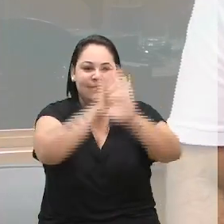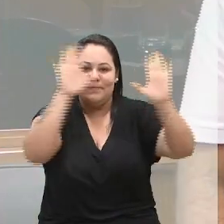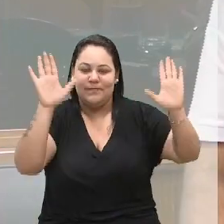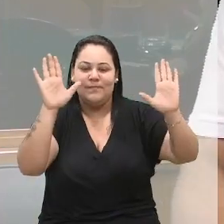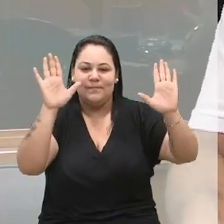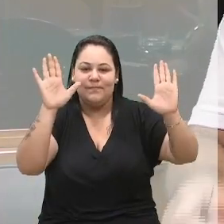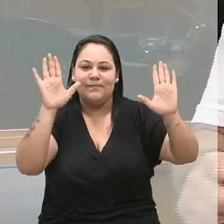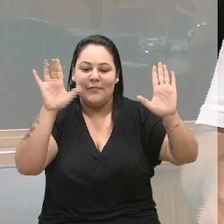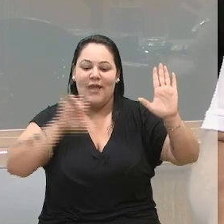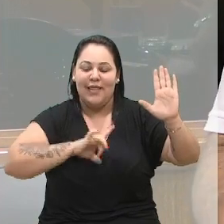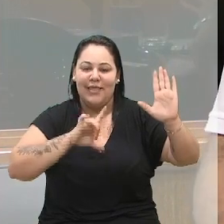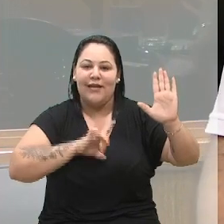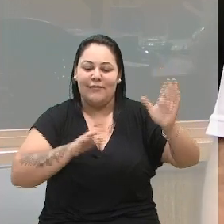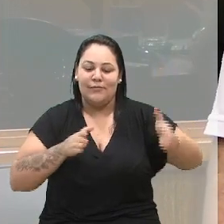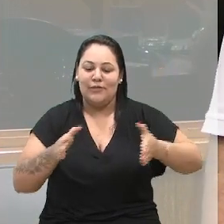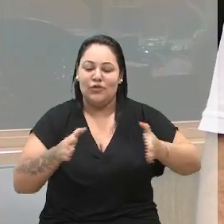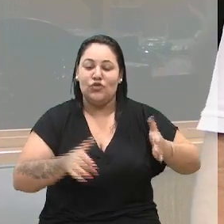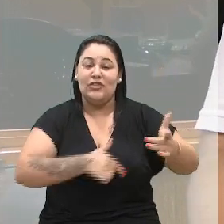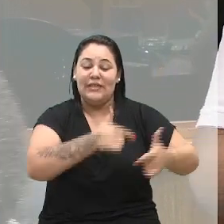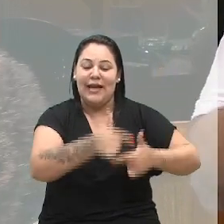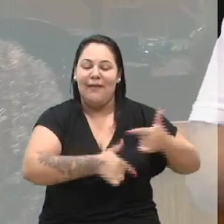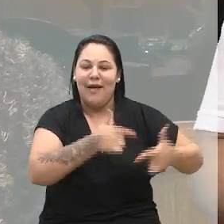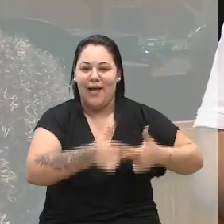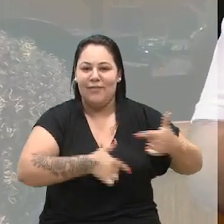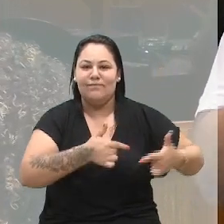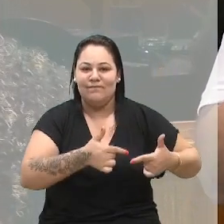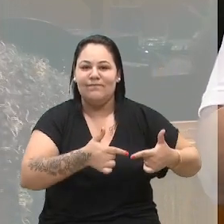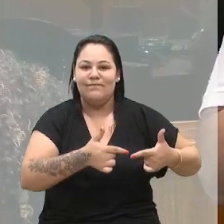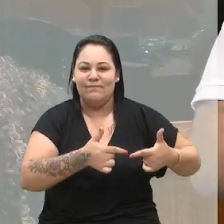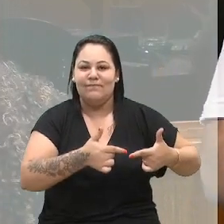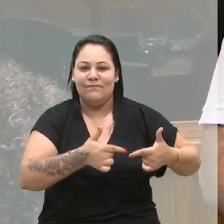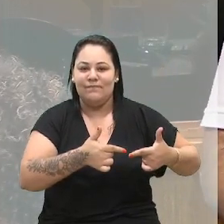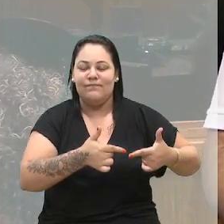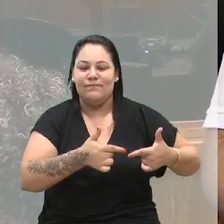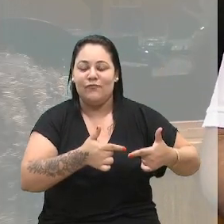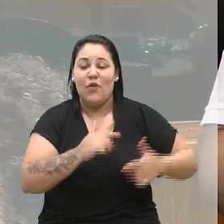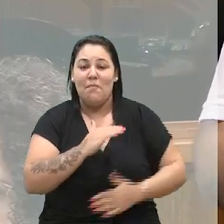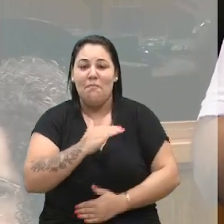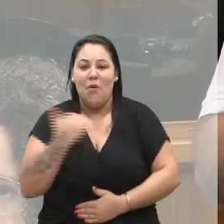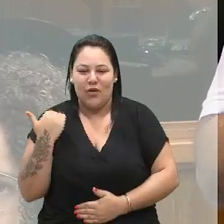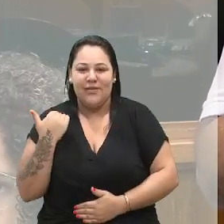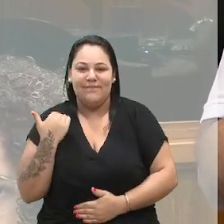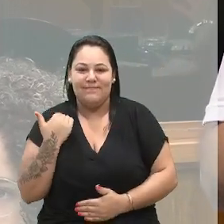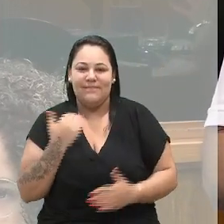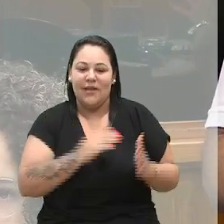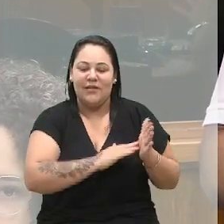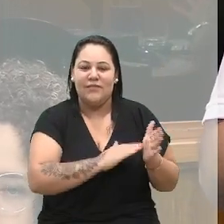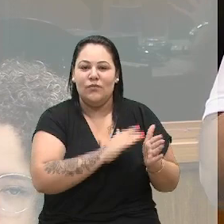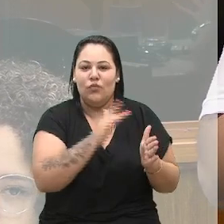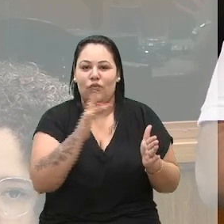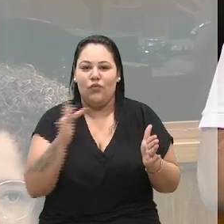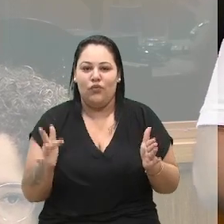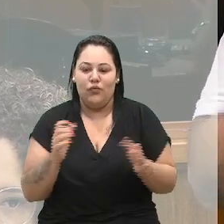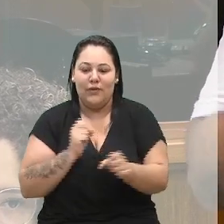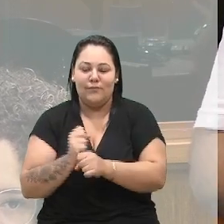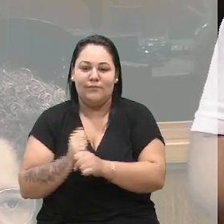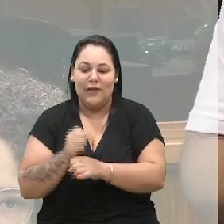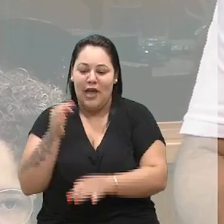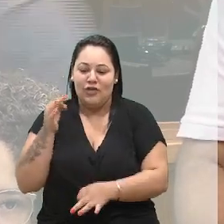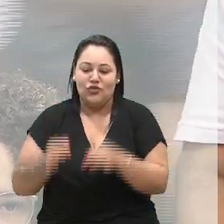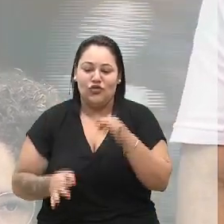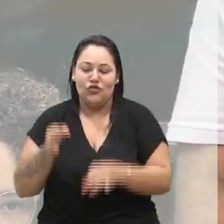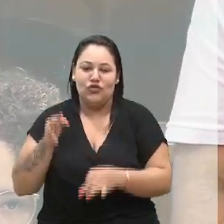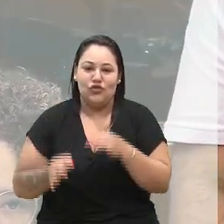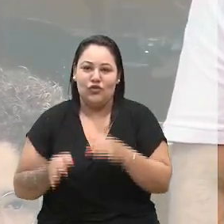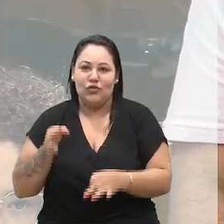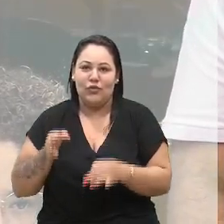mandato, que foi assassinada e que, durante muitos anos, a justiça foi obstaculizada para que esse